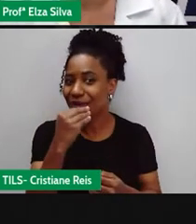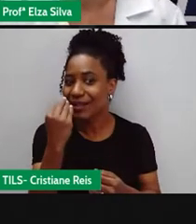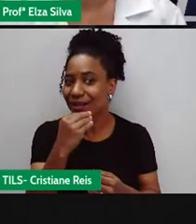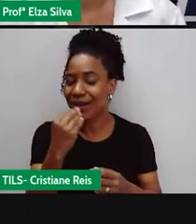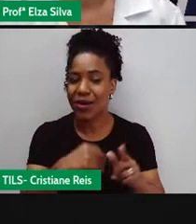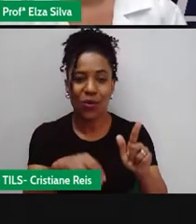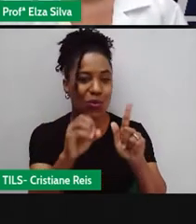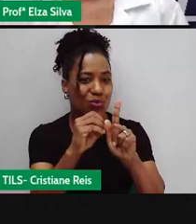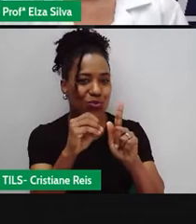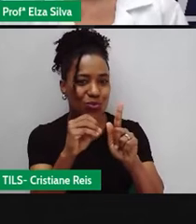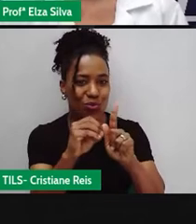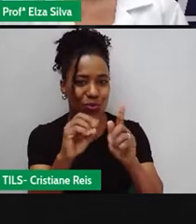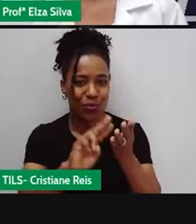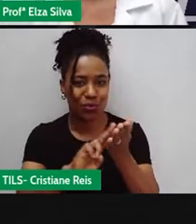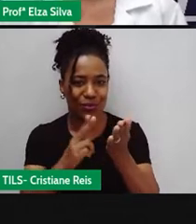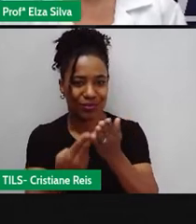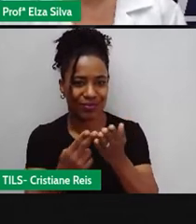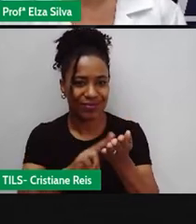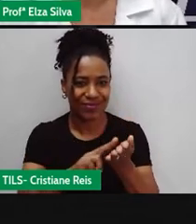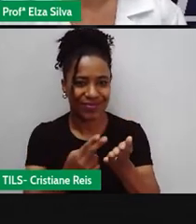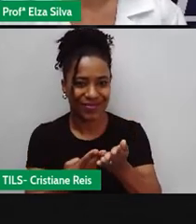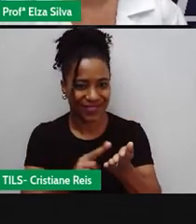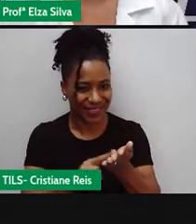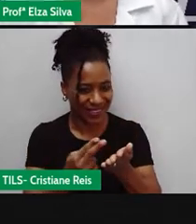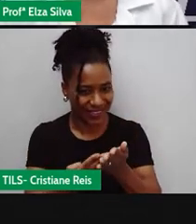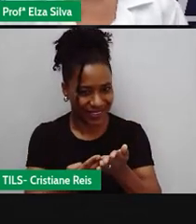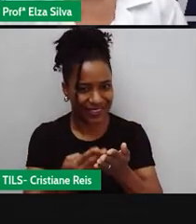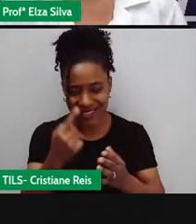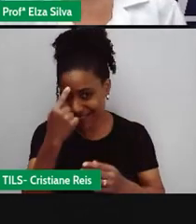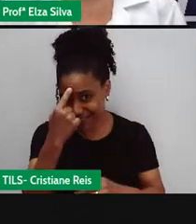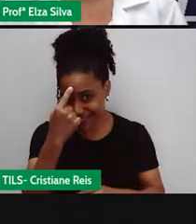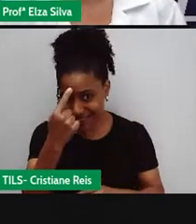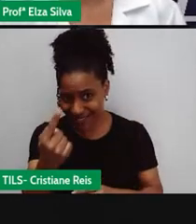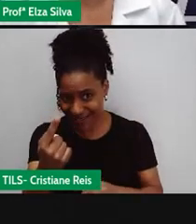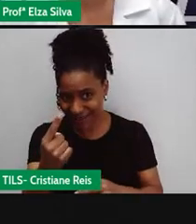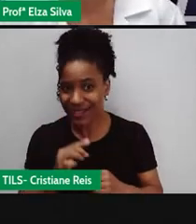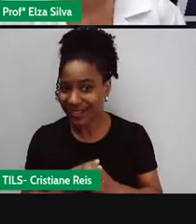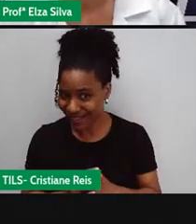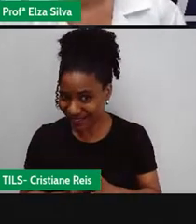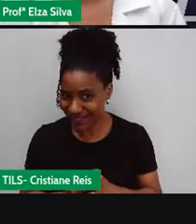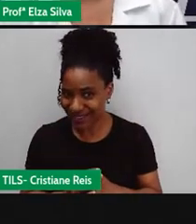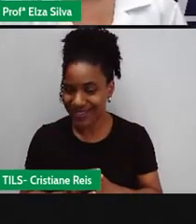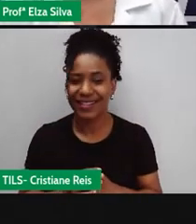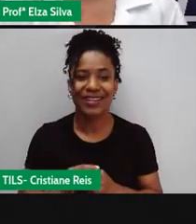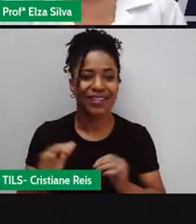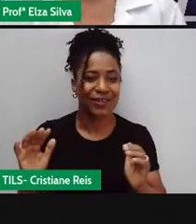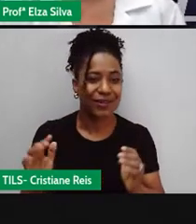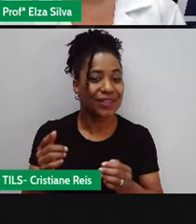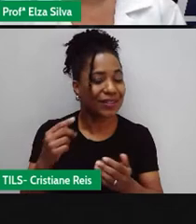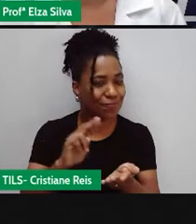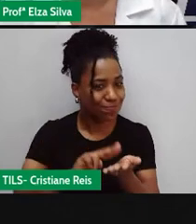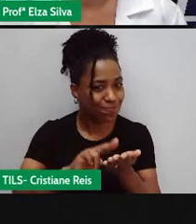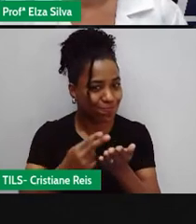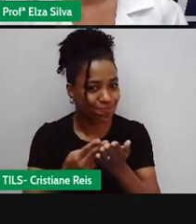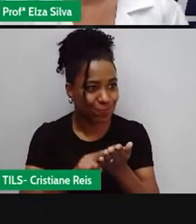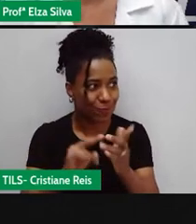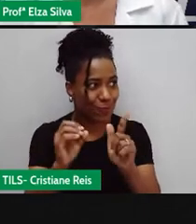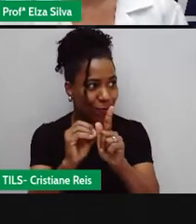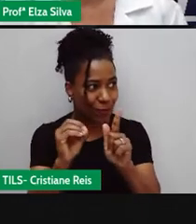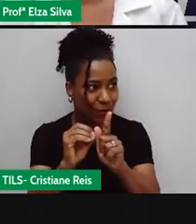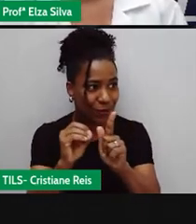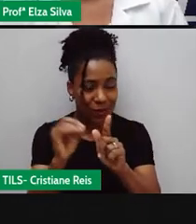Tradutor Acho que vocês se lembram que nós estamos estimulando-os a usar o Google Tradutor